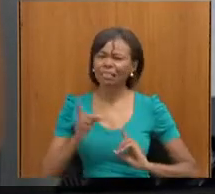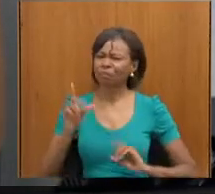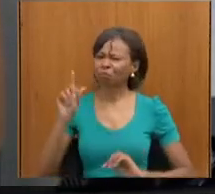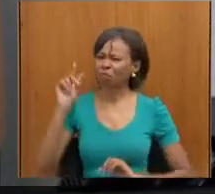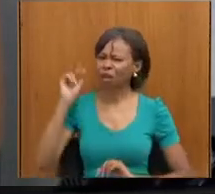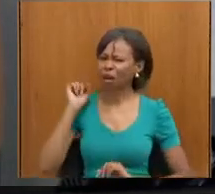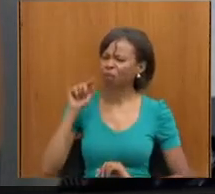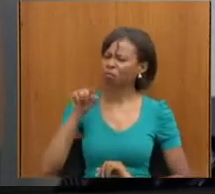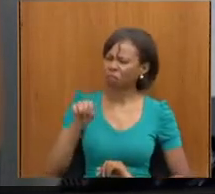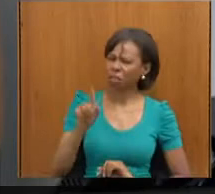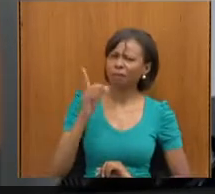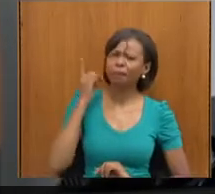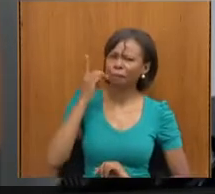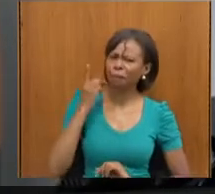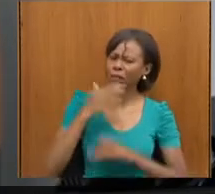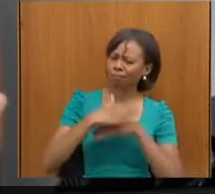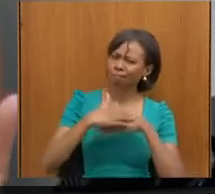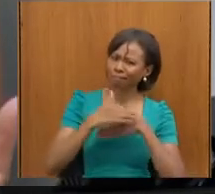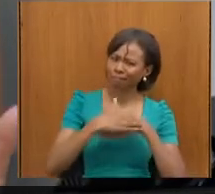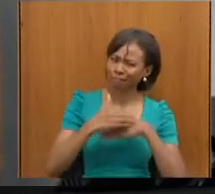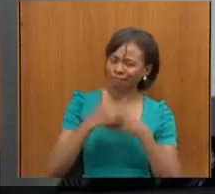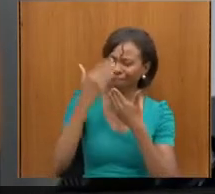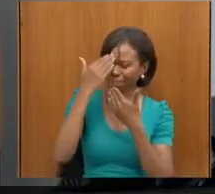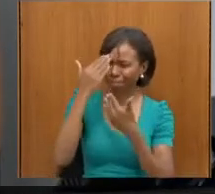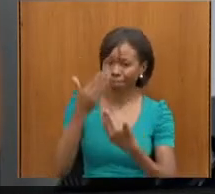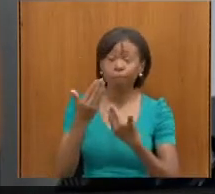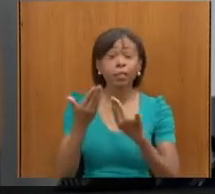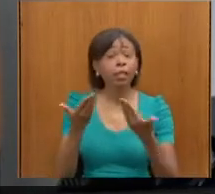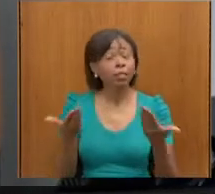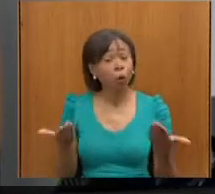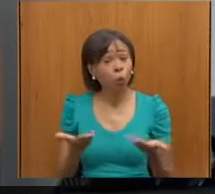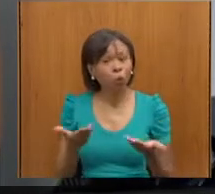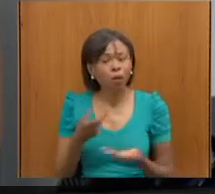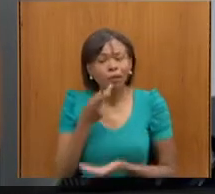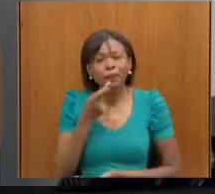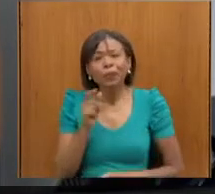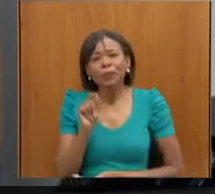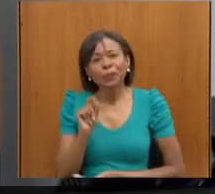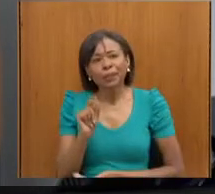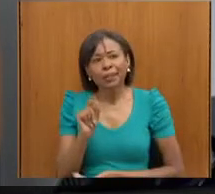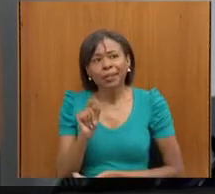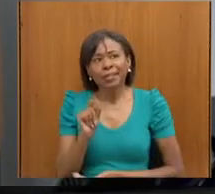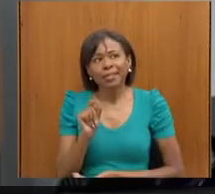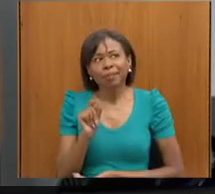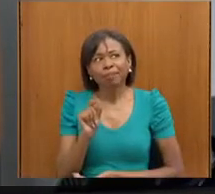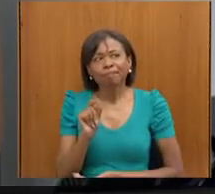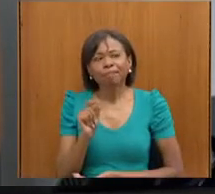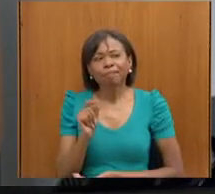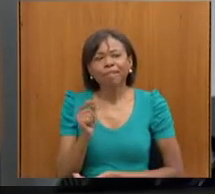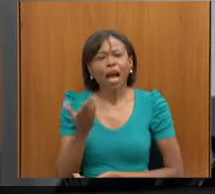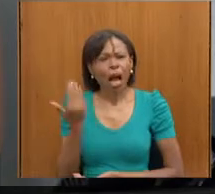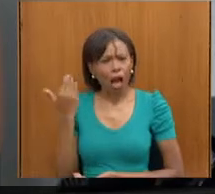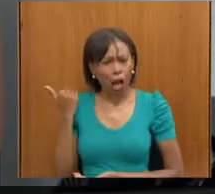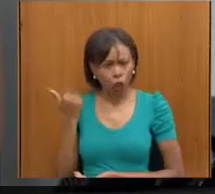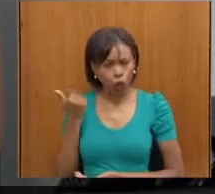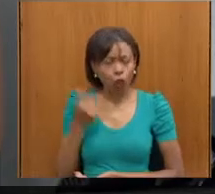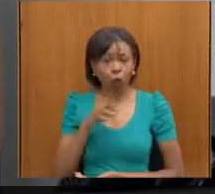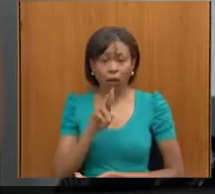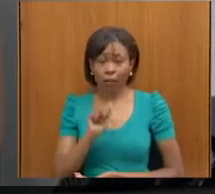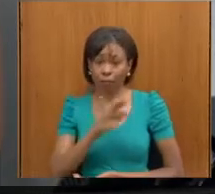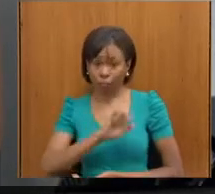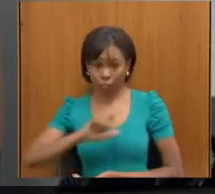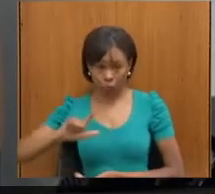que ele tem com a gente, assim, eu quero dizer o seguinte, eu não tenho muitos, quando o Rafael ficou deficiente,